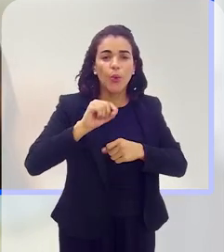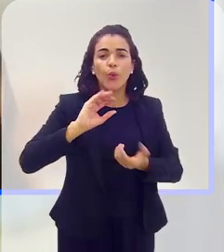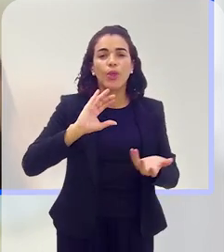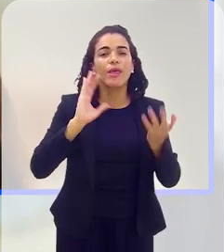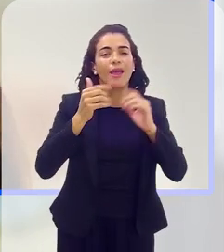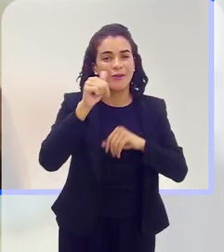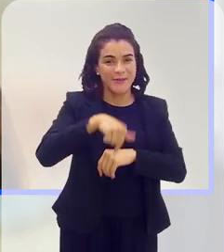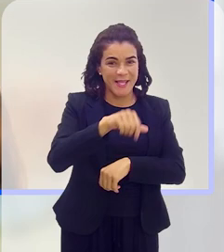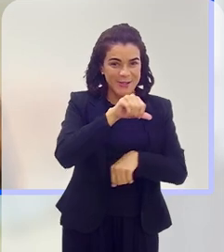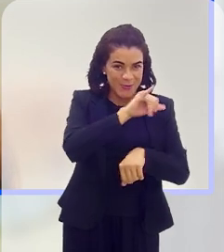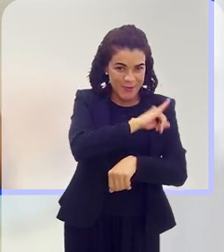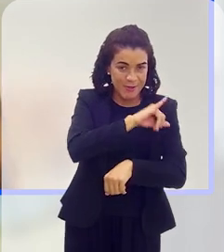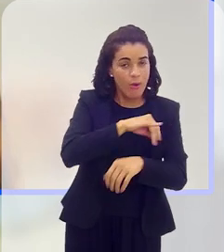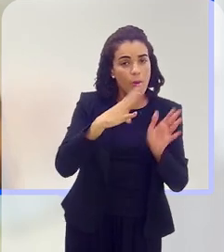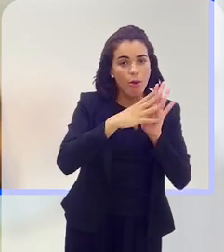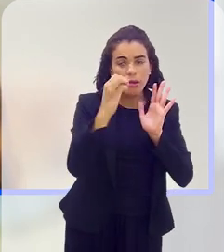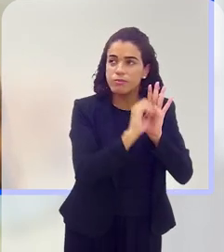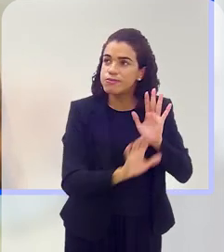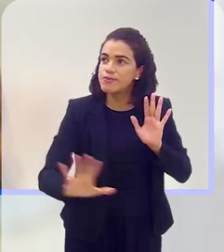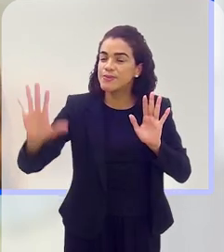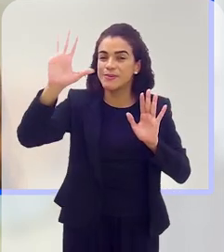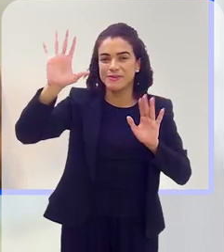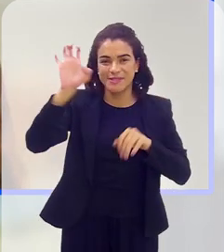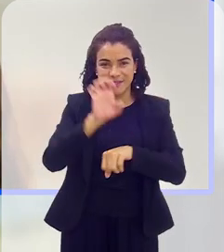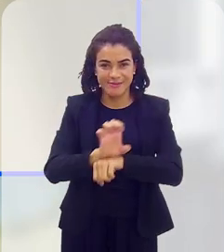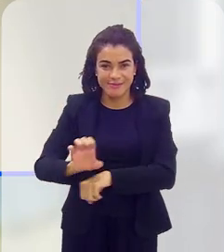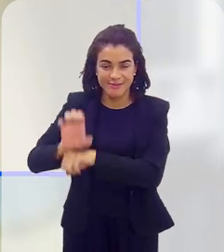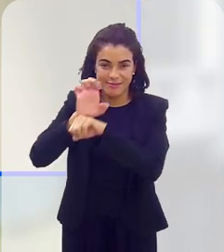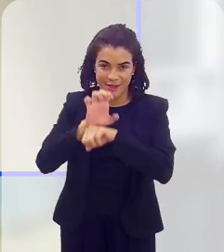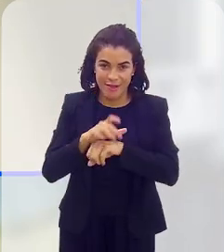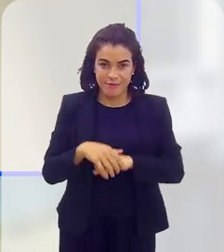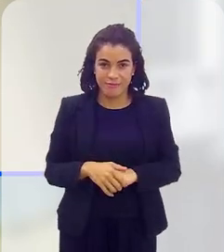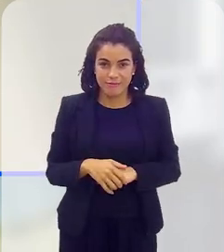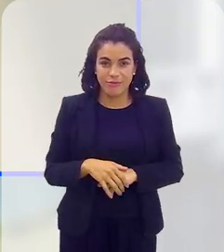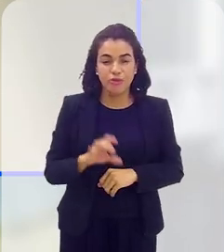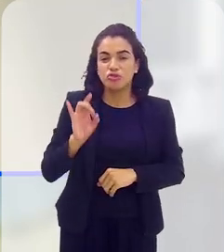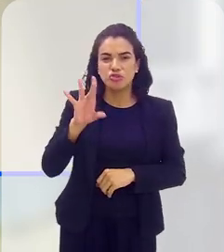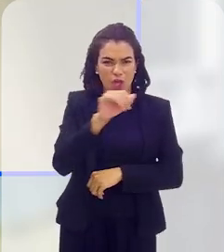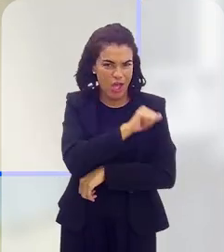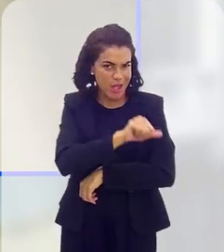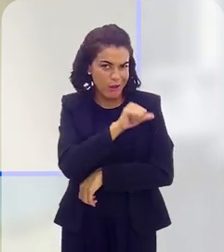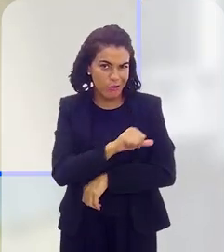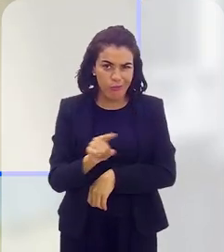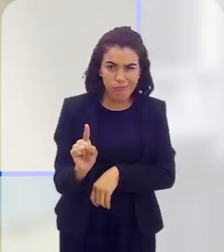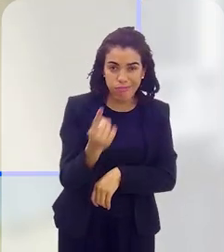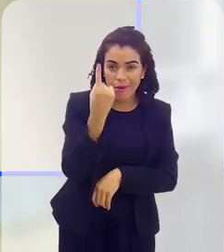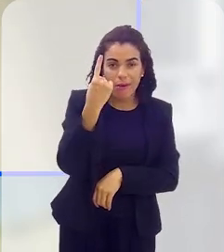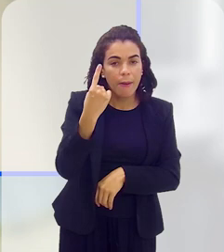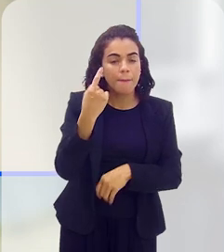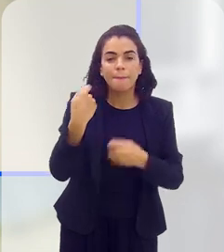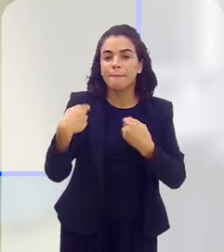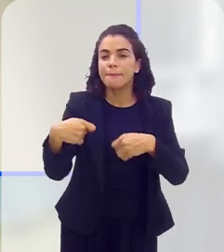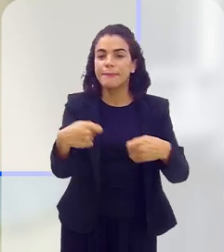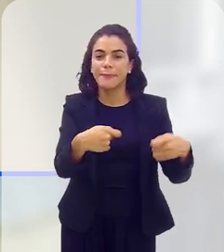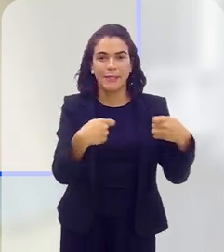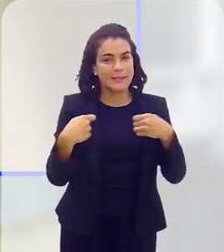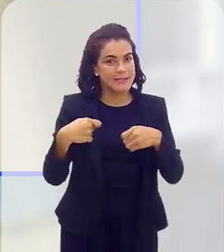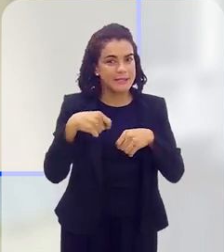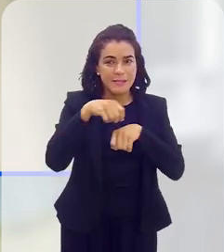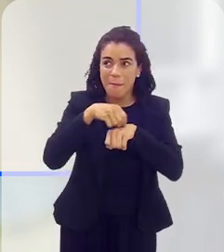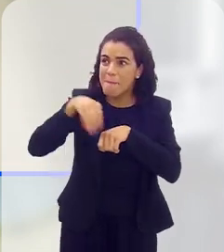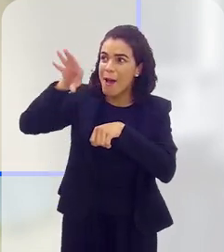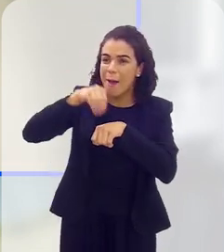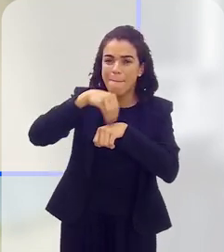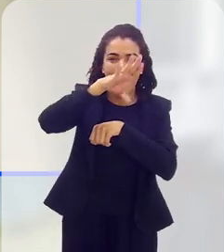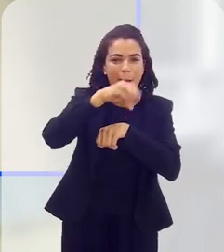acontece aqui no Rio tem que se levar para outros estados. Não basta ser só Rio de Janeiro. Tem que chegar e carregar